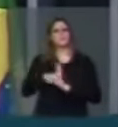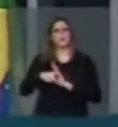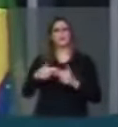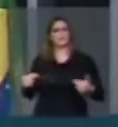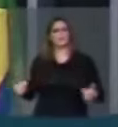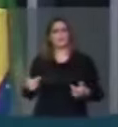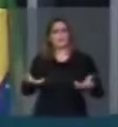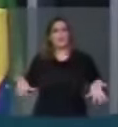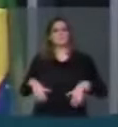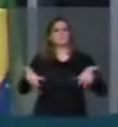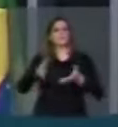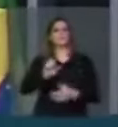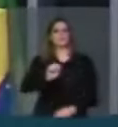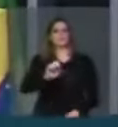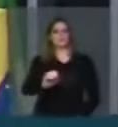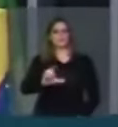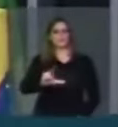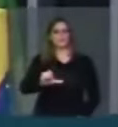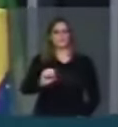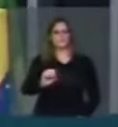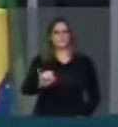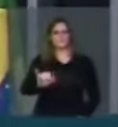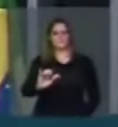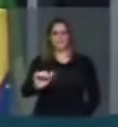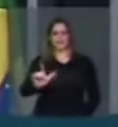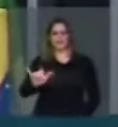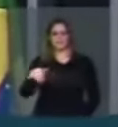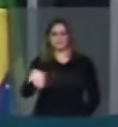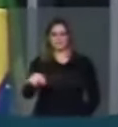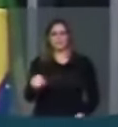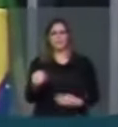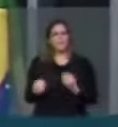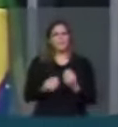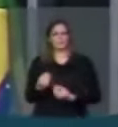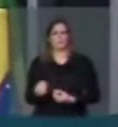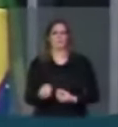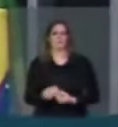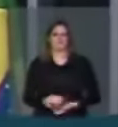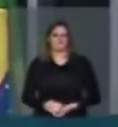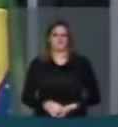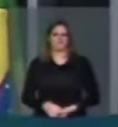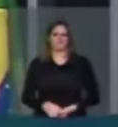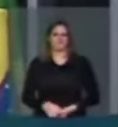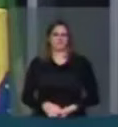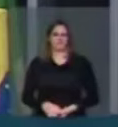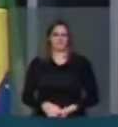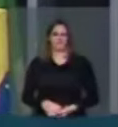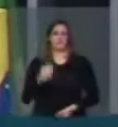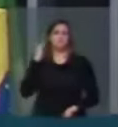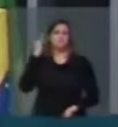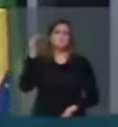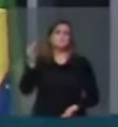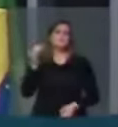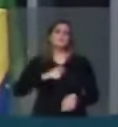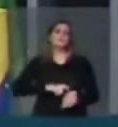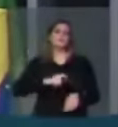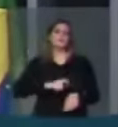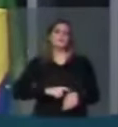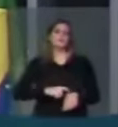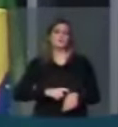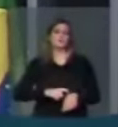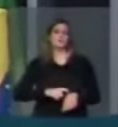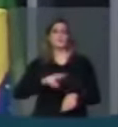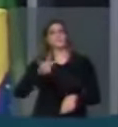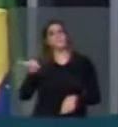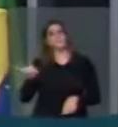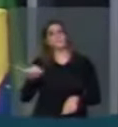exaltam o socialismo como remédio para todos os males. Chegará, concluindo, Sr. Presidente, o momento onde um novo